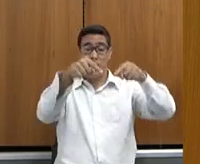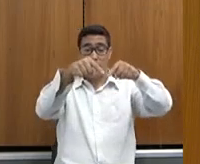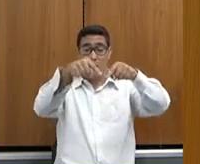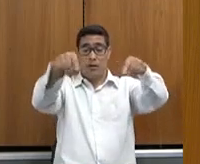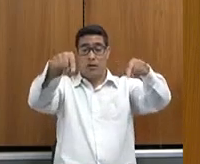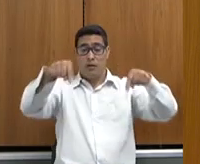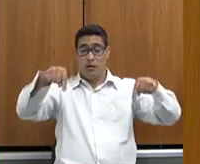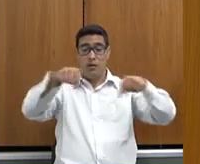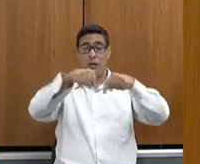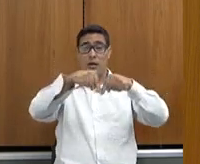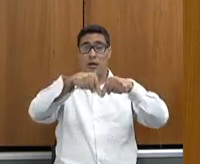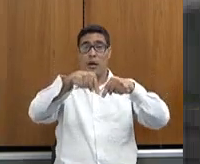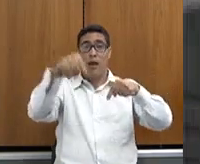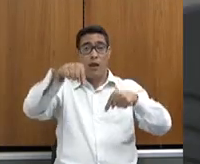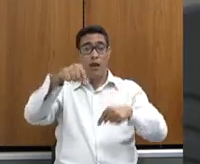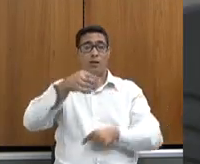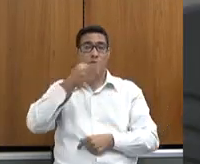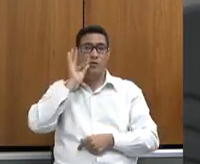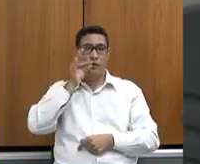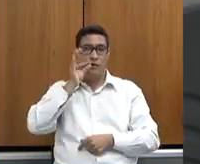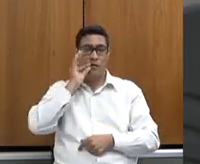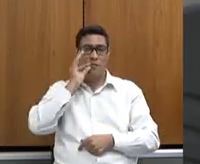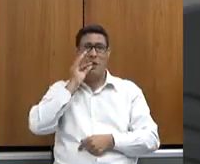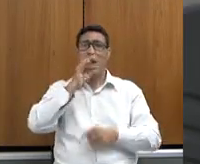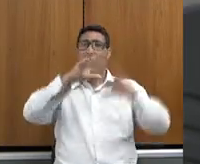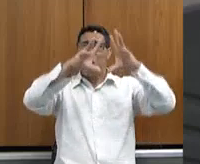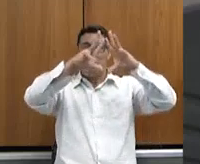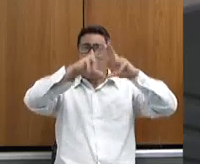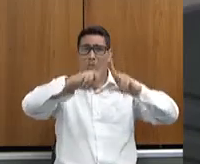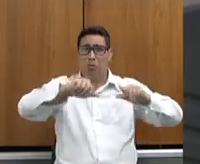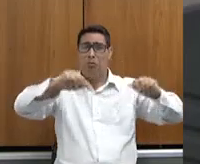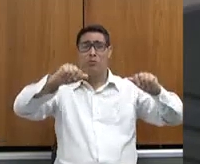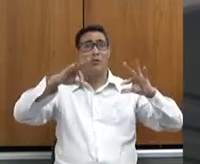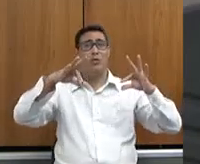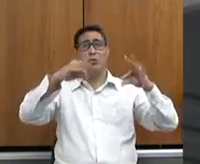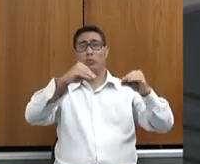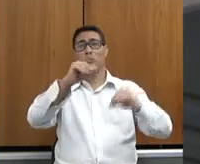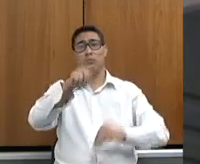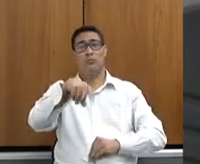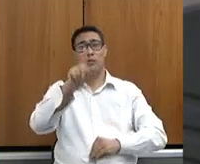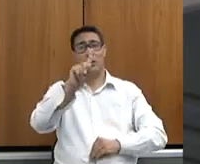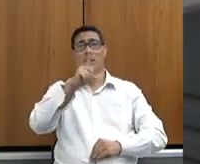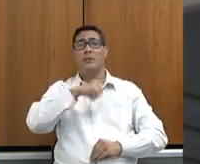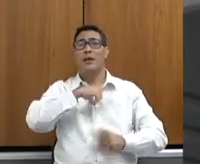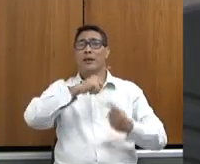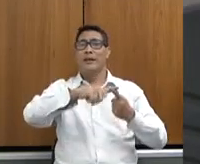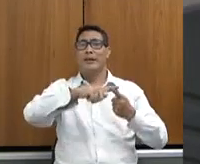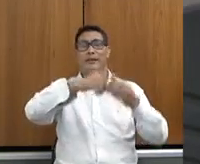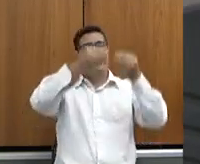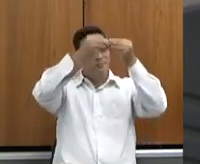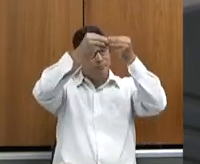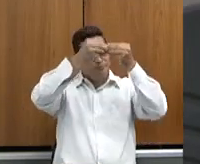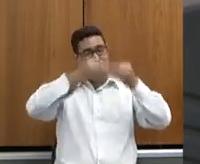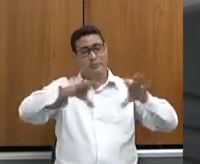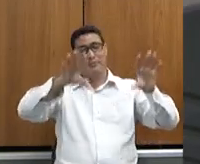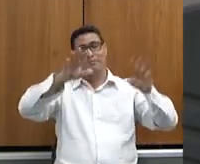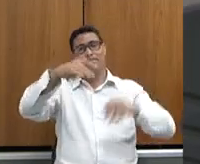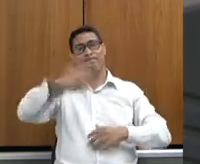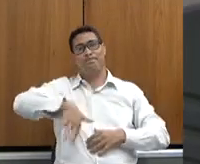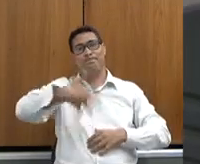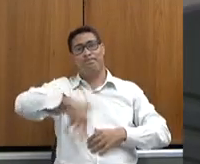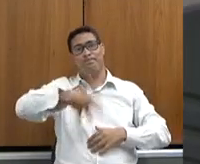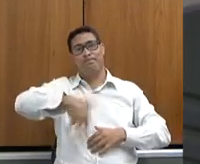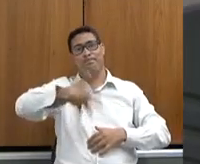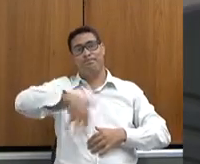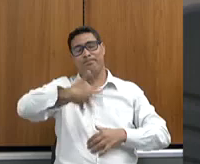Não totalmente, com a perda total, mas causou um prejuízo incalculável, vamos dizer assim. E